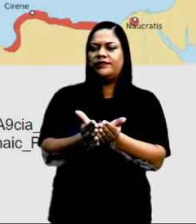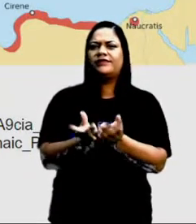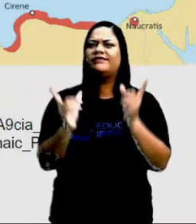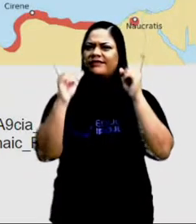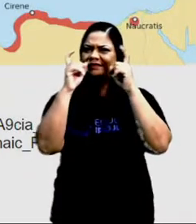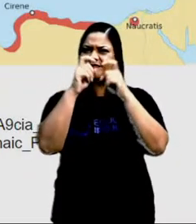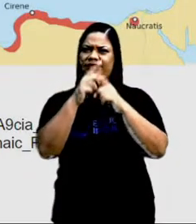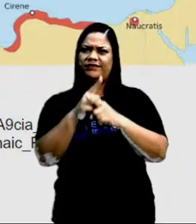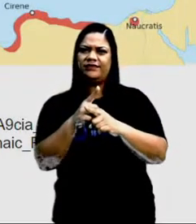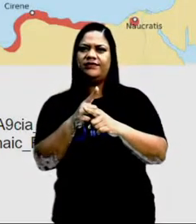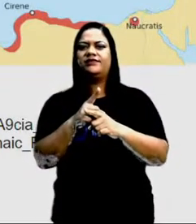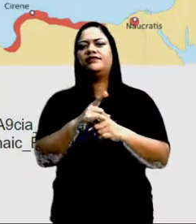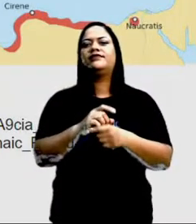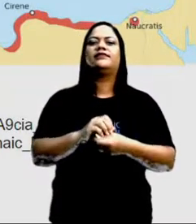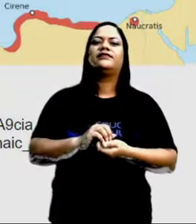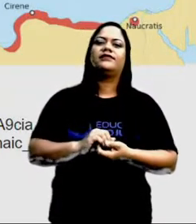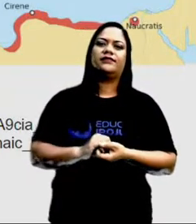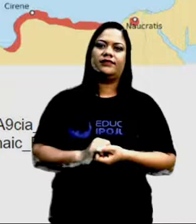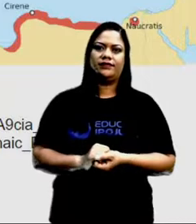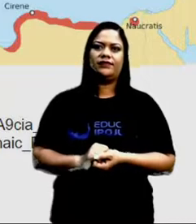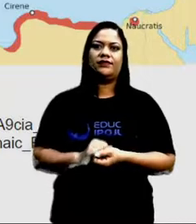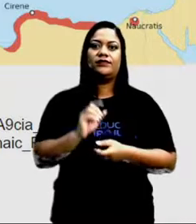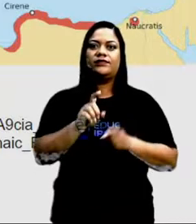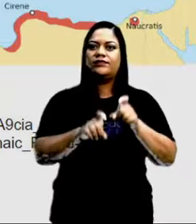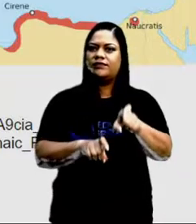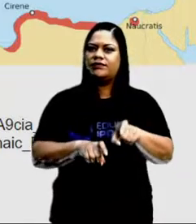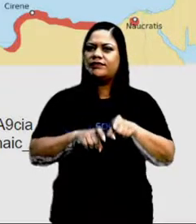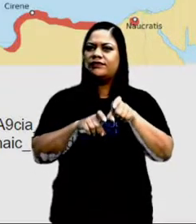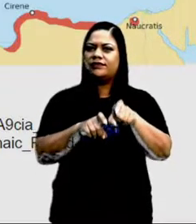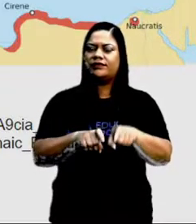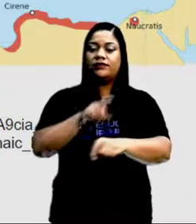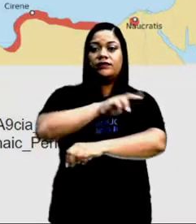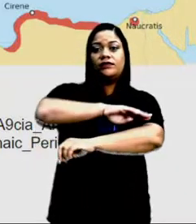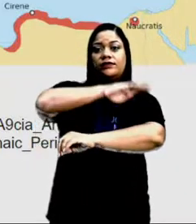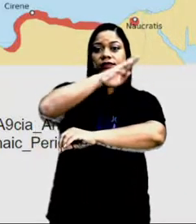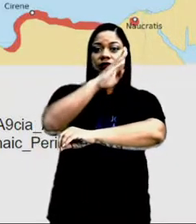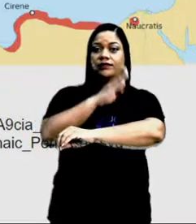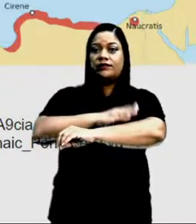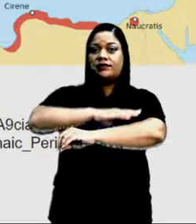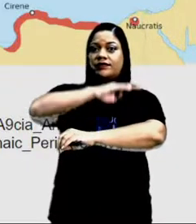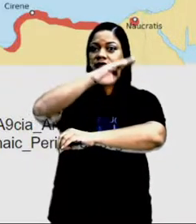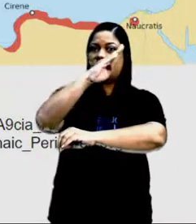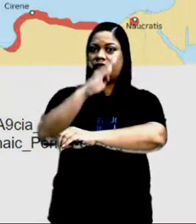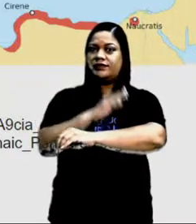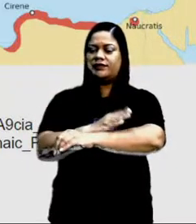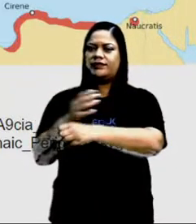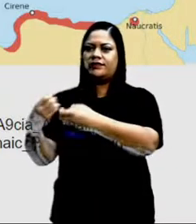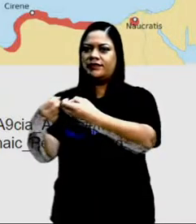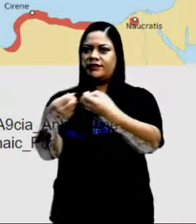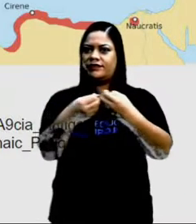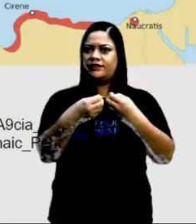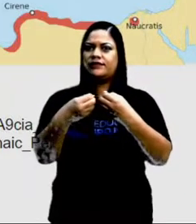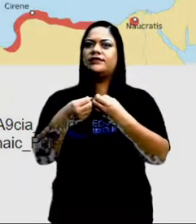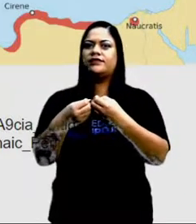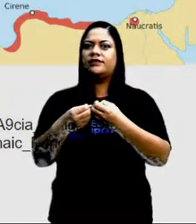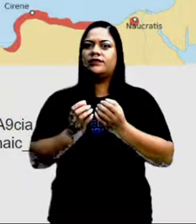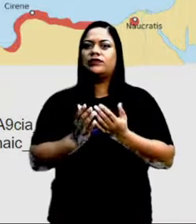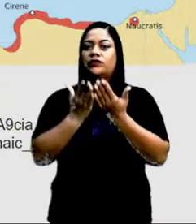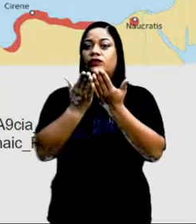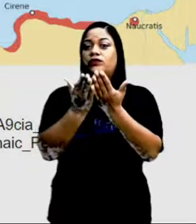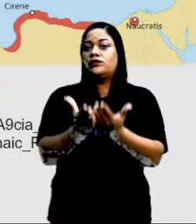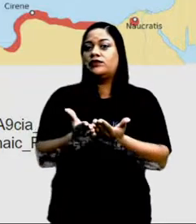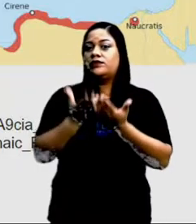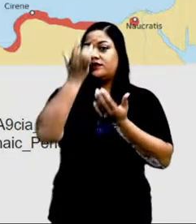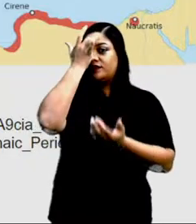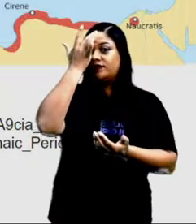dificuldade na questão da agricultura, por ser um relevo montanhoso, a costa entrecortada facilitava a navegação.